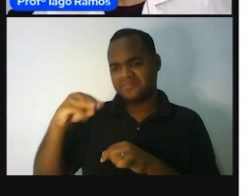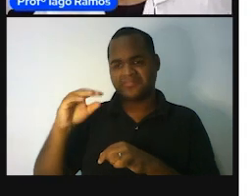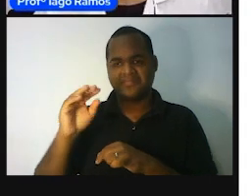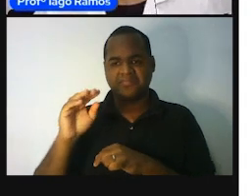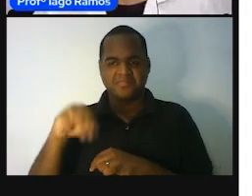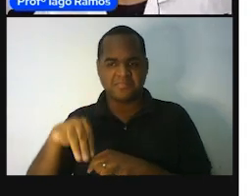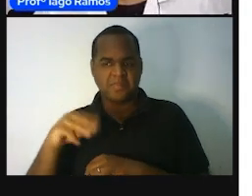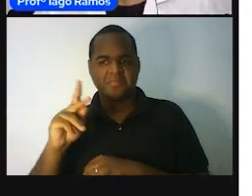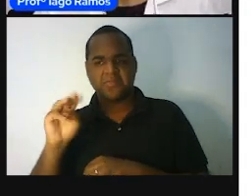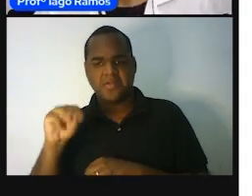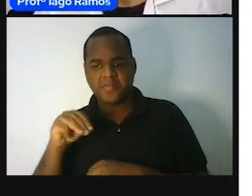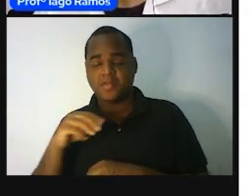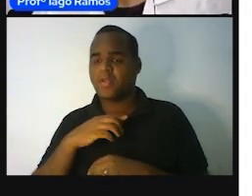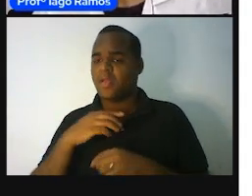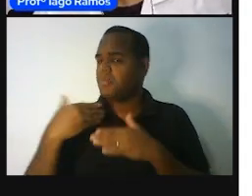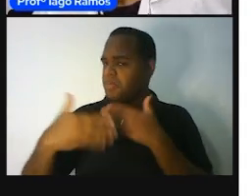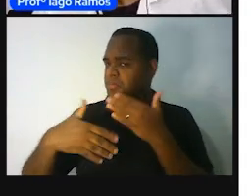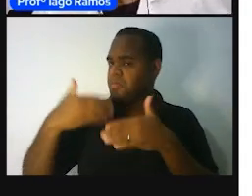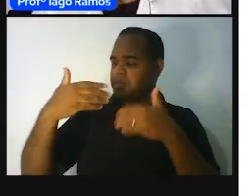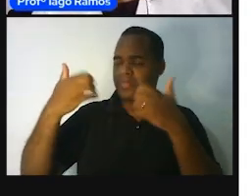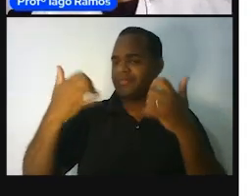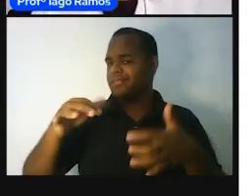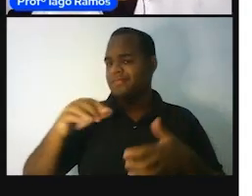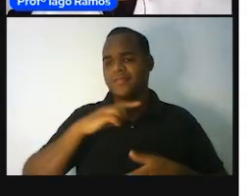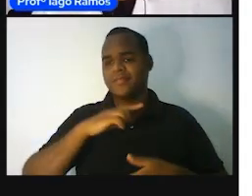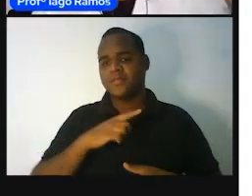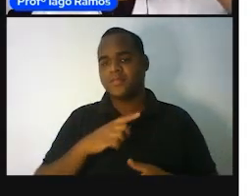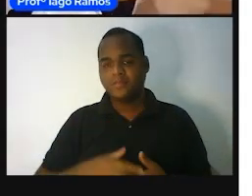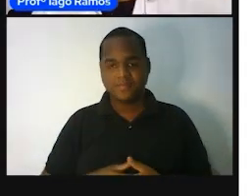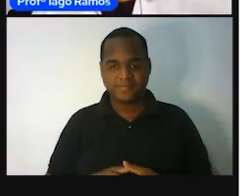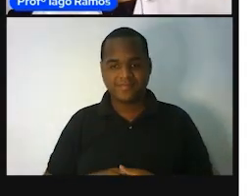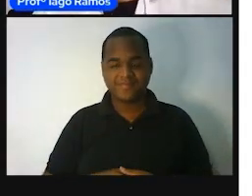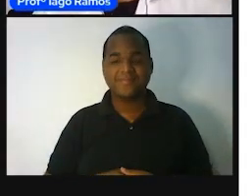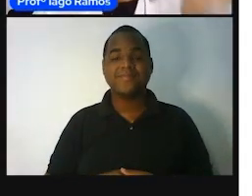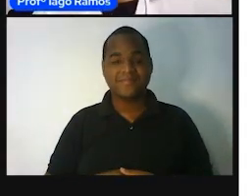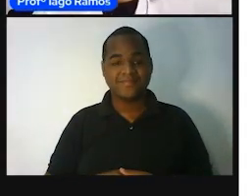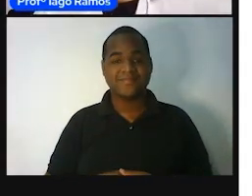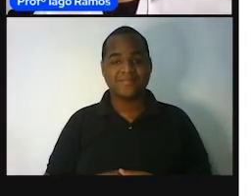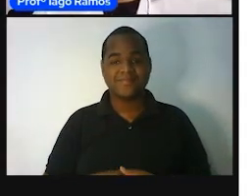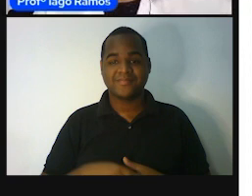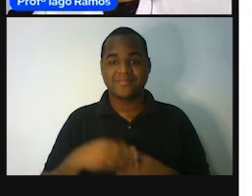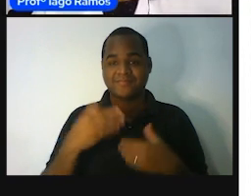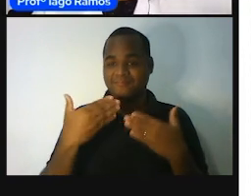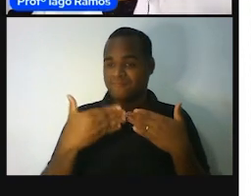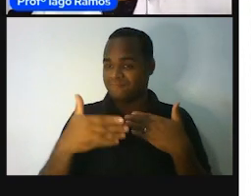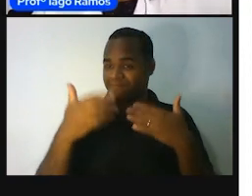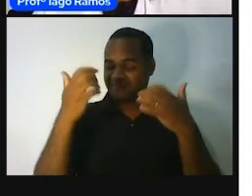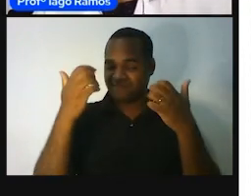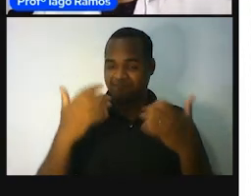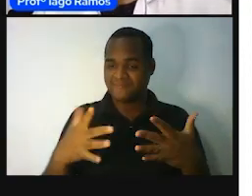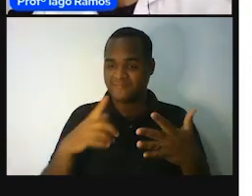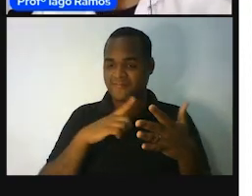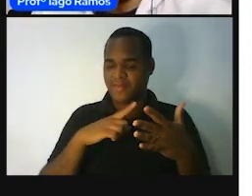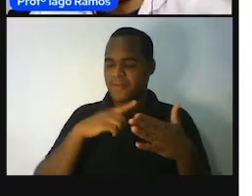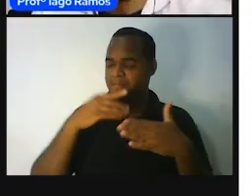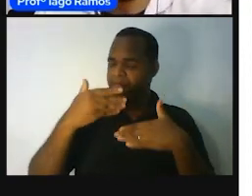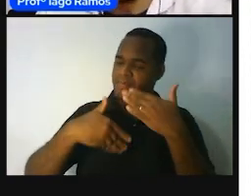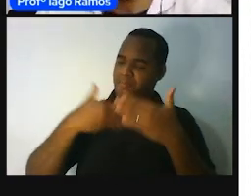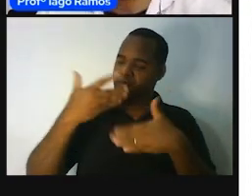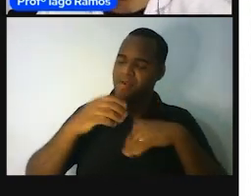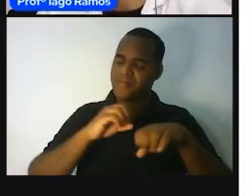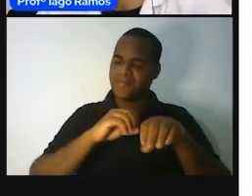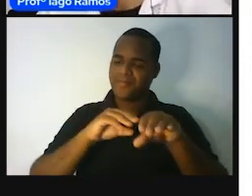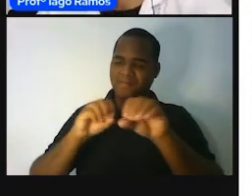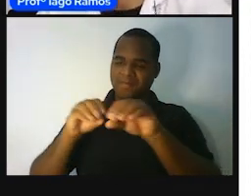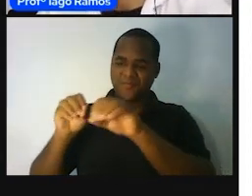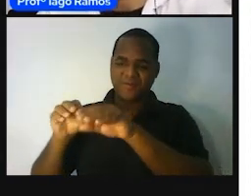e figura aí. vai, tá bom? Mas, isso a gente vai fazer aí no terceiro roteiro das